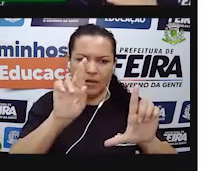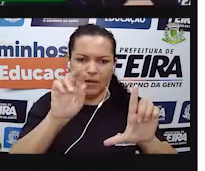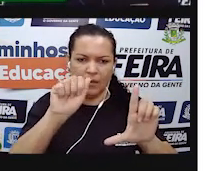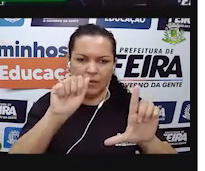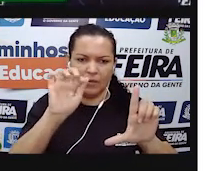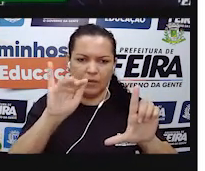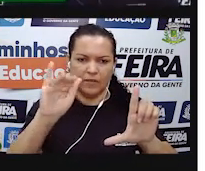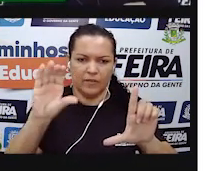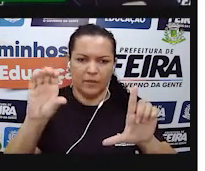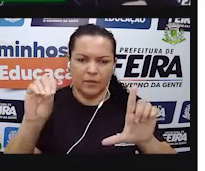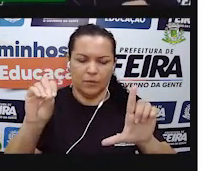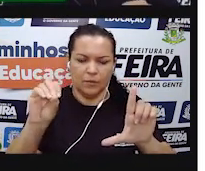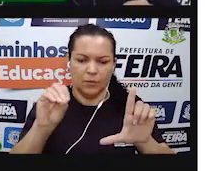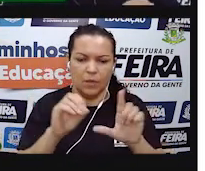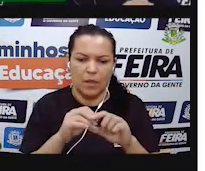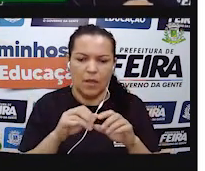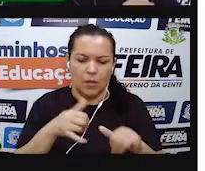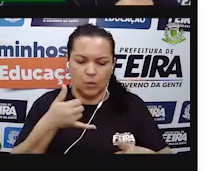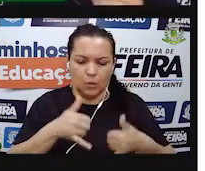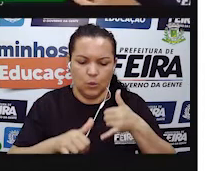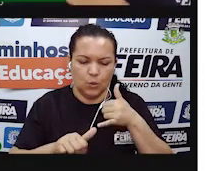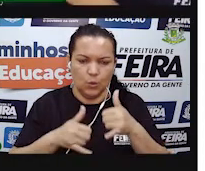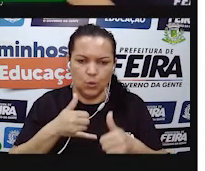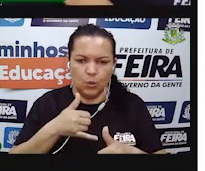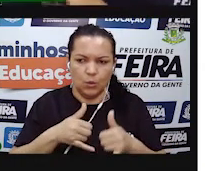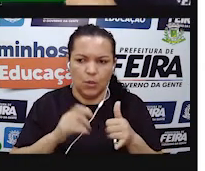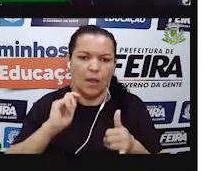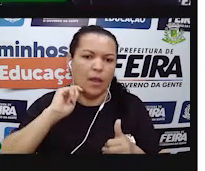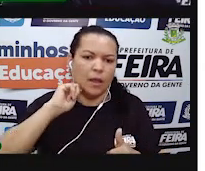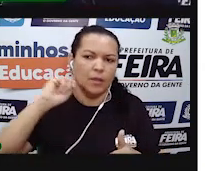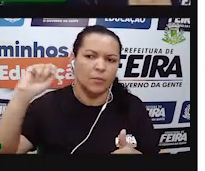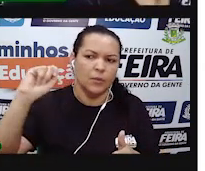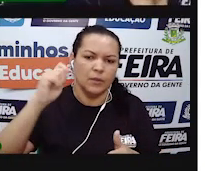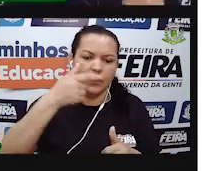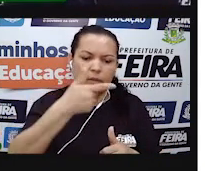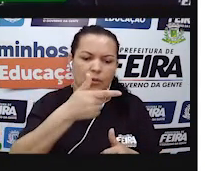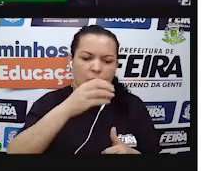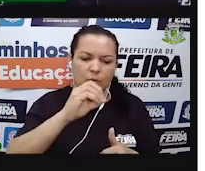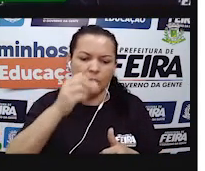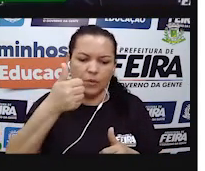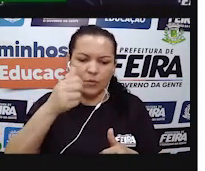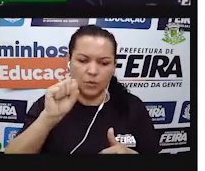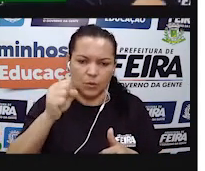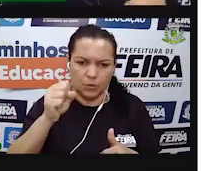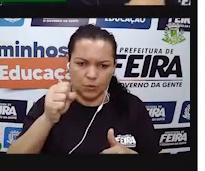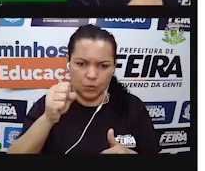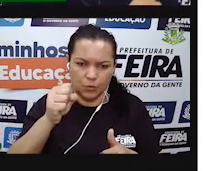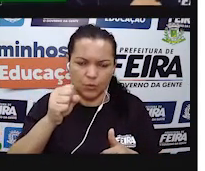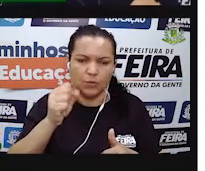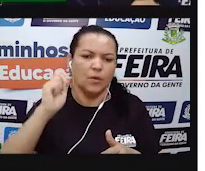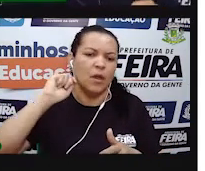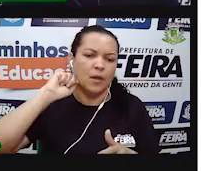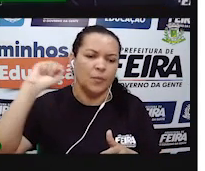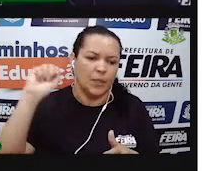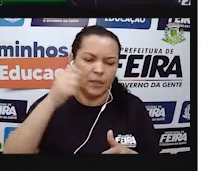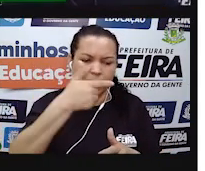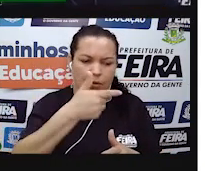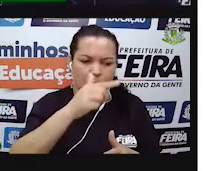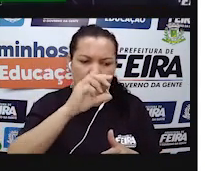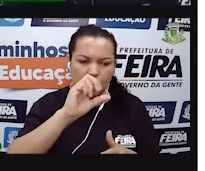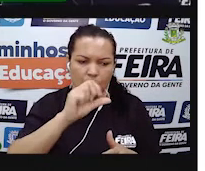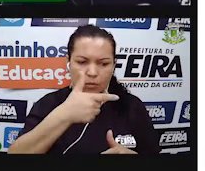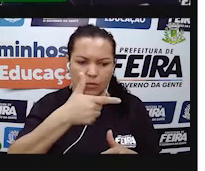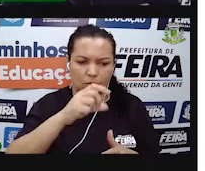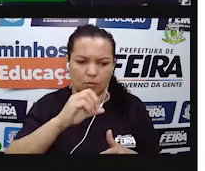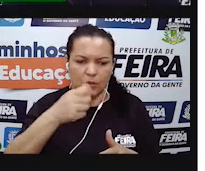gráfico, tá? O consumo de energia elétrica em cada mês, de abril de 2018 a abril de 2019.